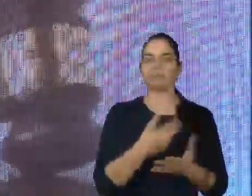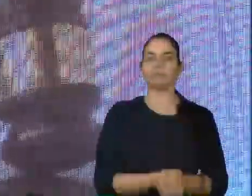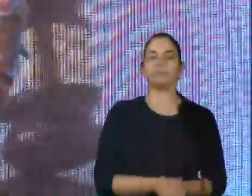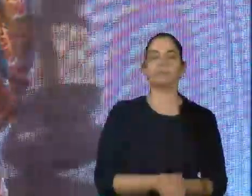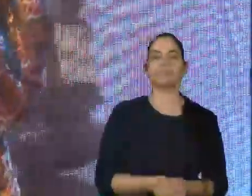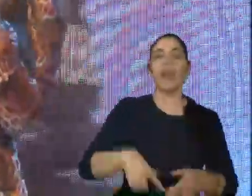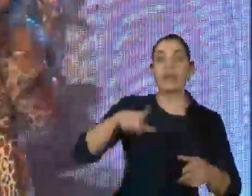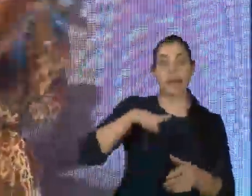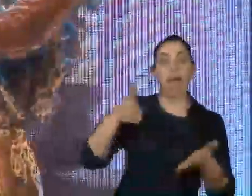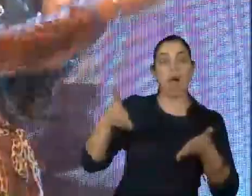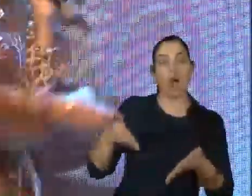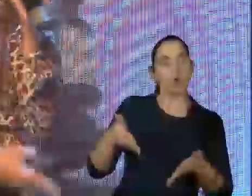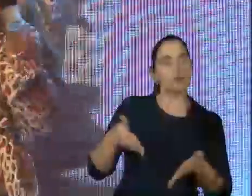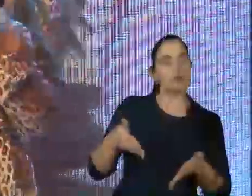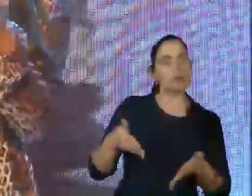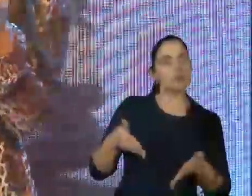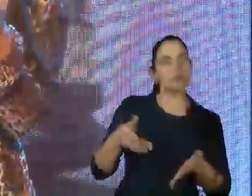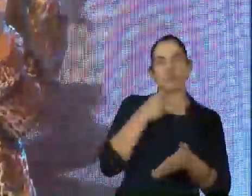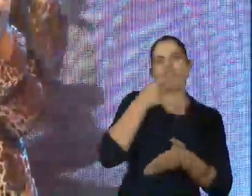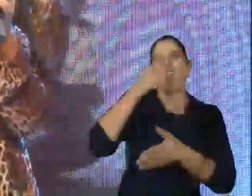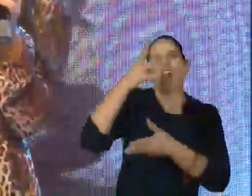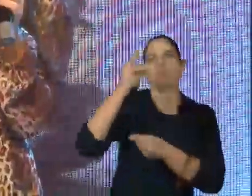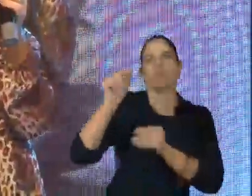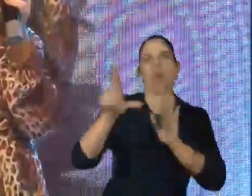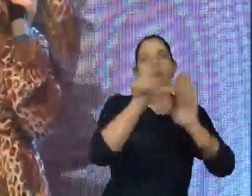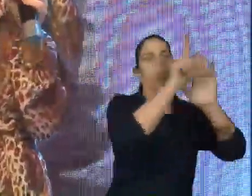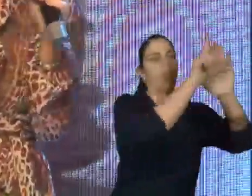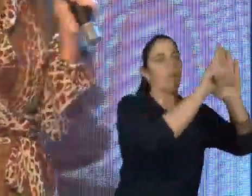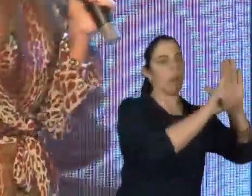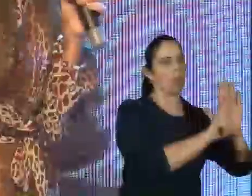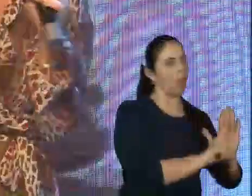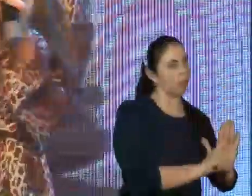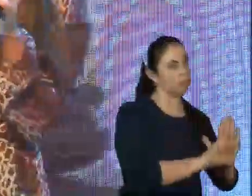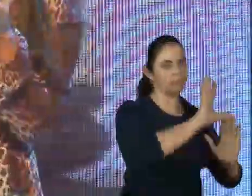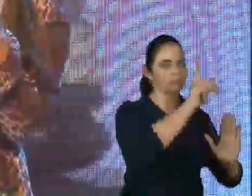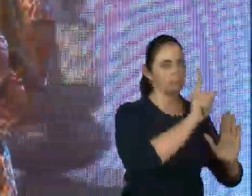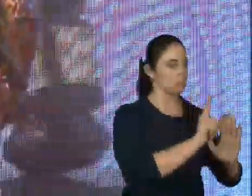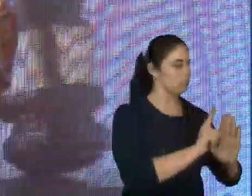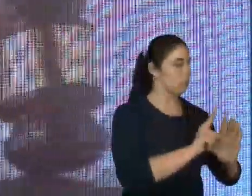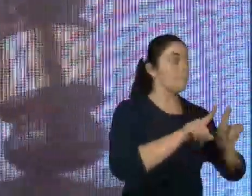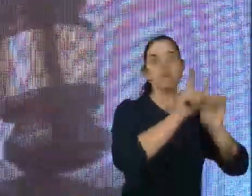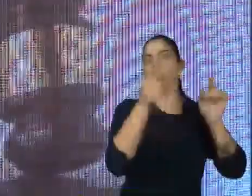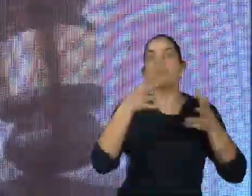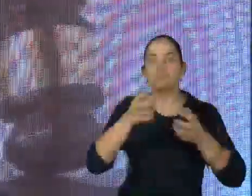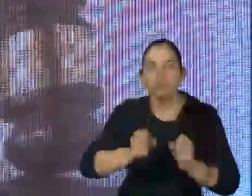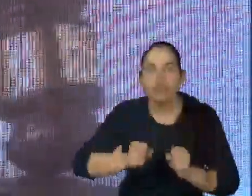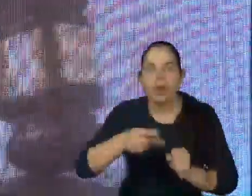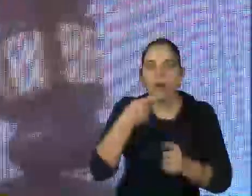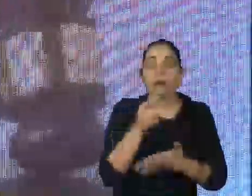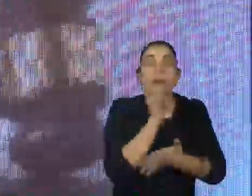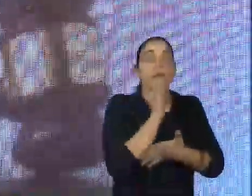E aí, a gente aqui... Claro que eu não vou falar lei por lei, que está aqui, mas eu não poderia deixar de citar algumas